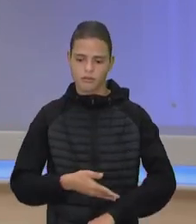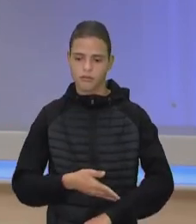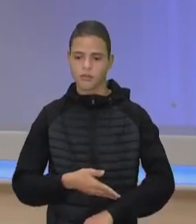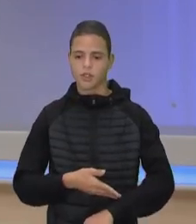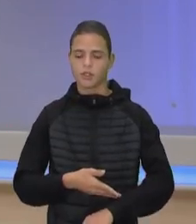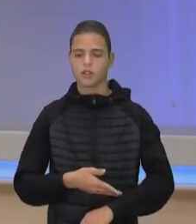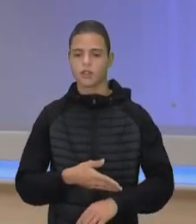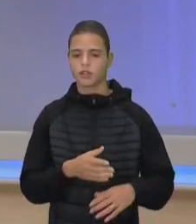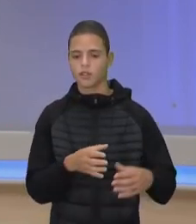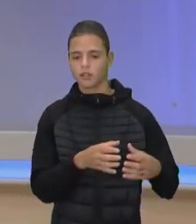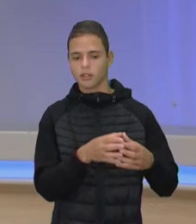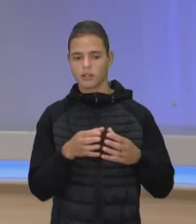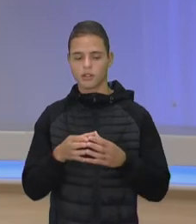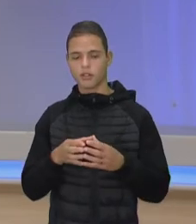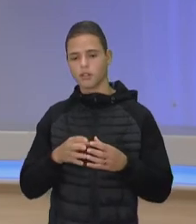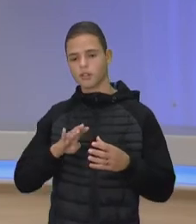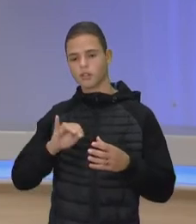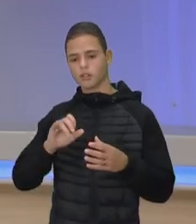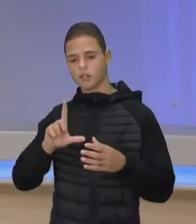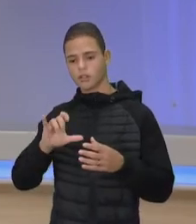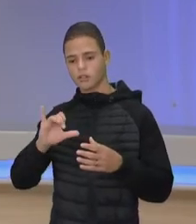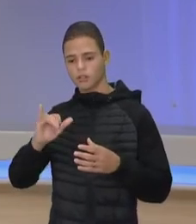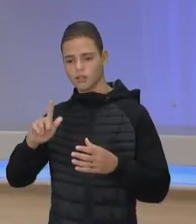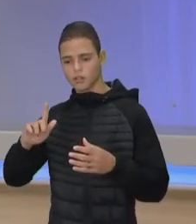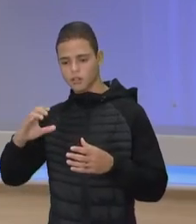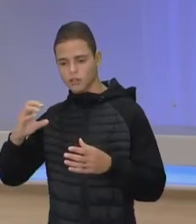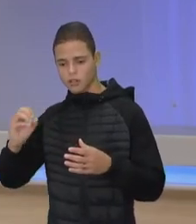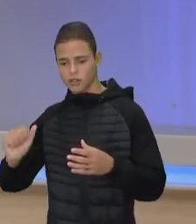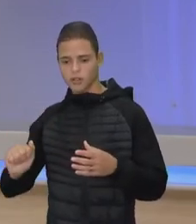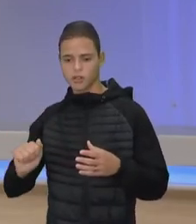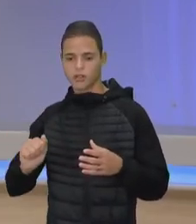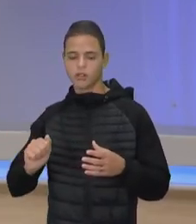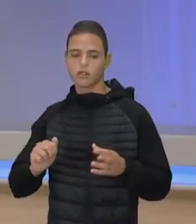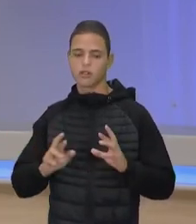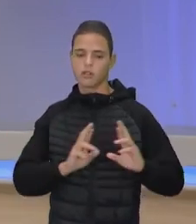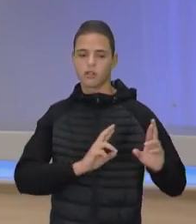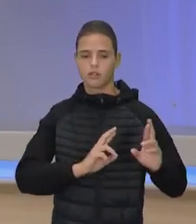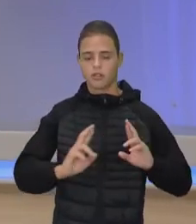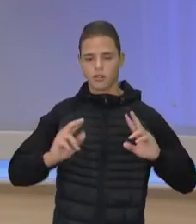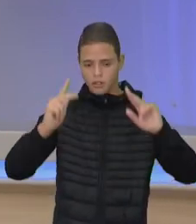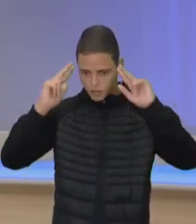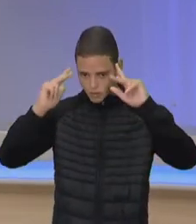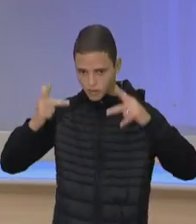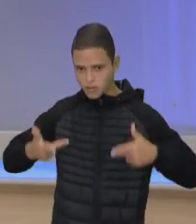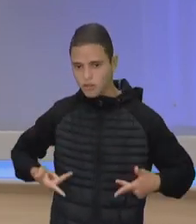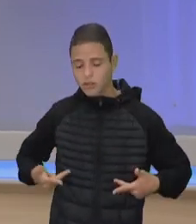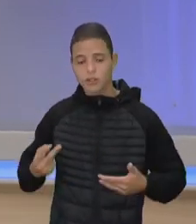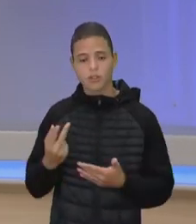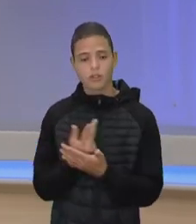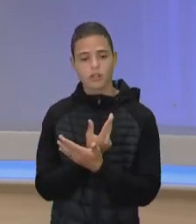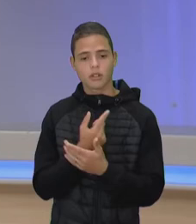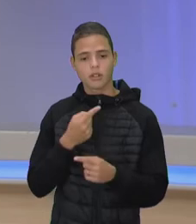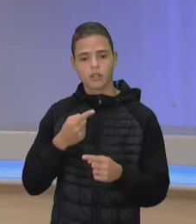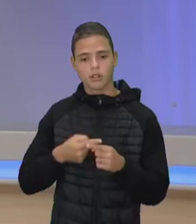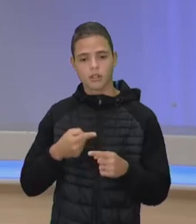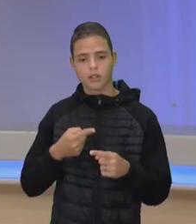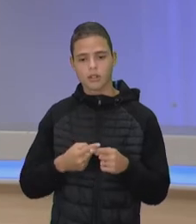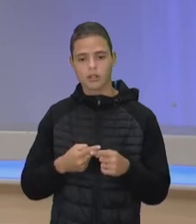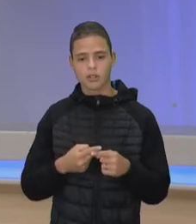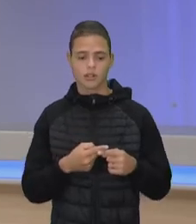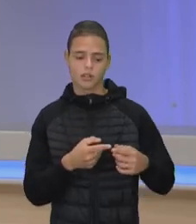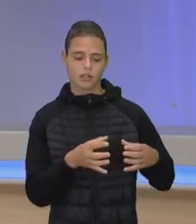uma categoria biológica, ela diz respeito à raça humana, isso é errado, porque a raça humana é uma